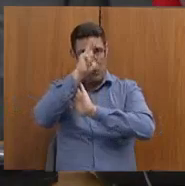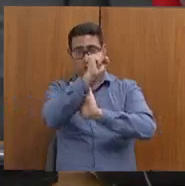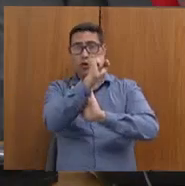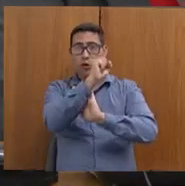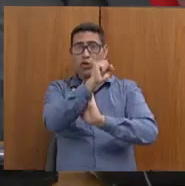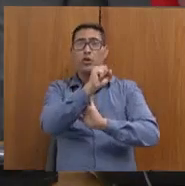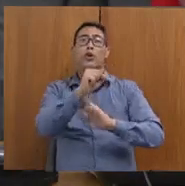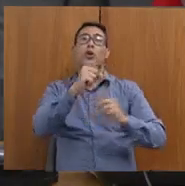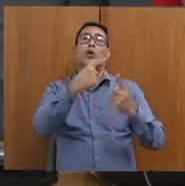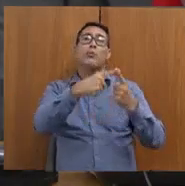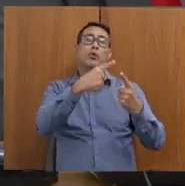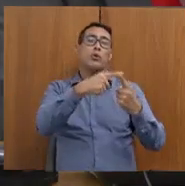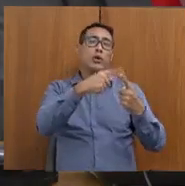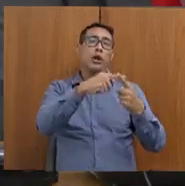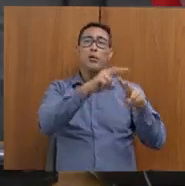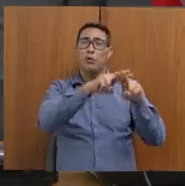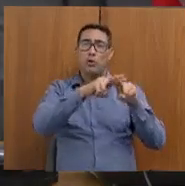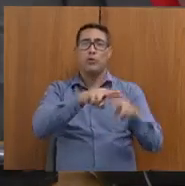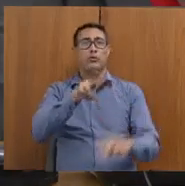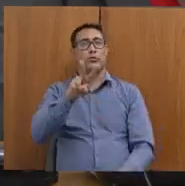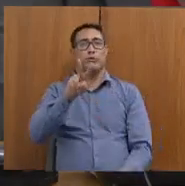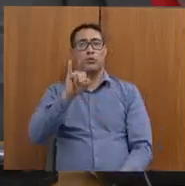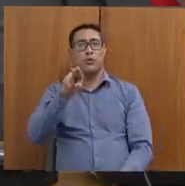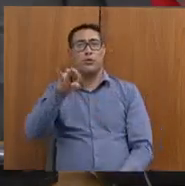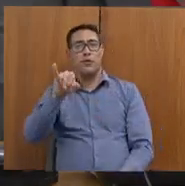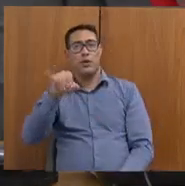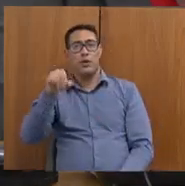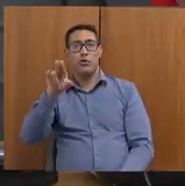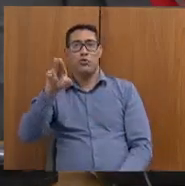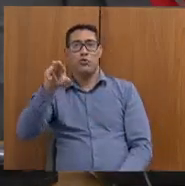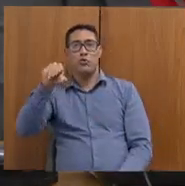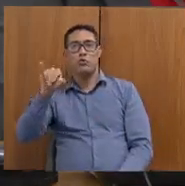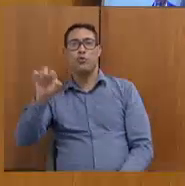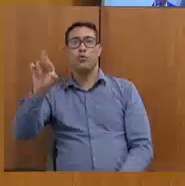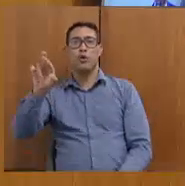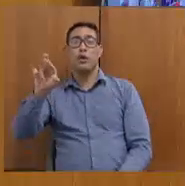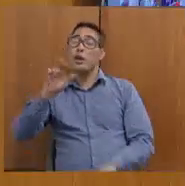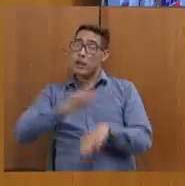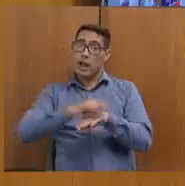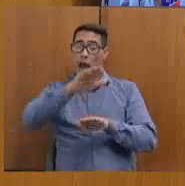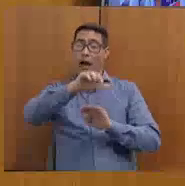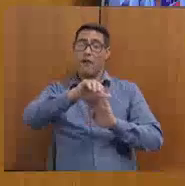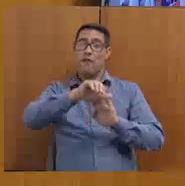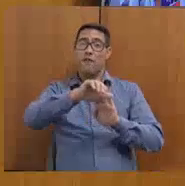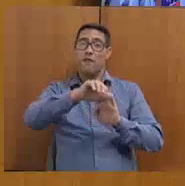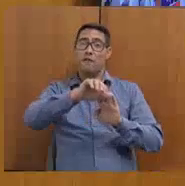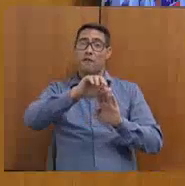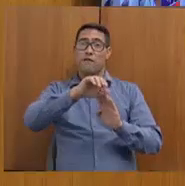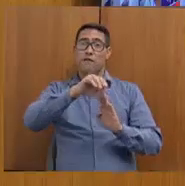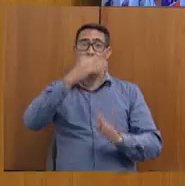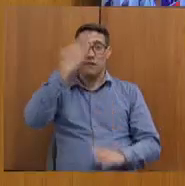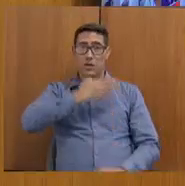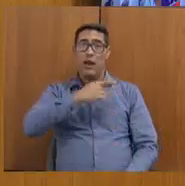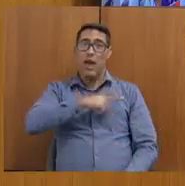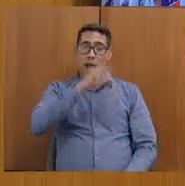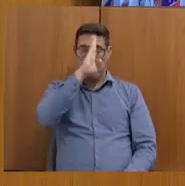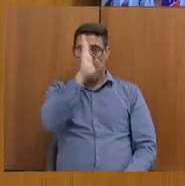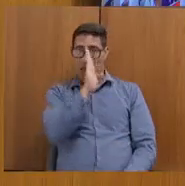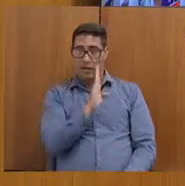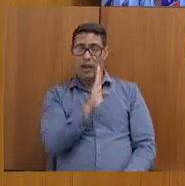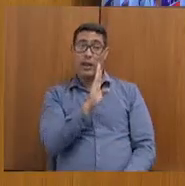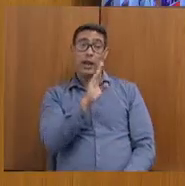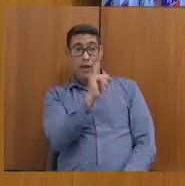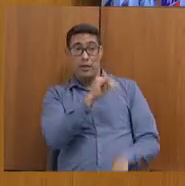caso do Vinícius Júnior, que a vítima é brasileira, não acontece nada, quando a vítima é espanhola,